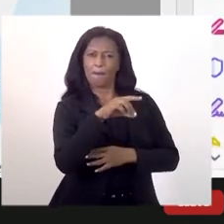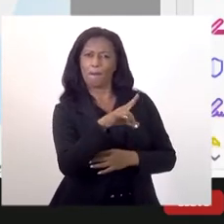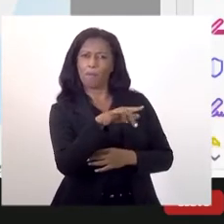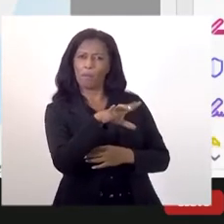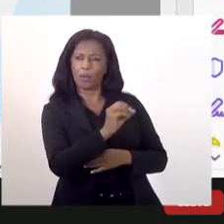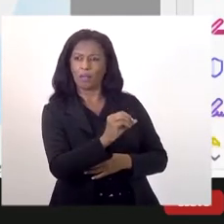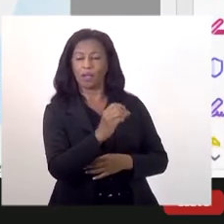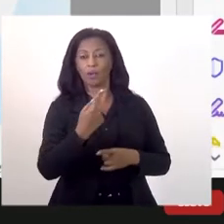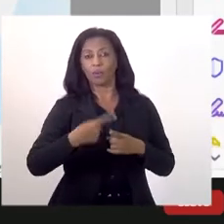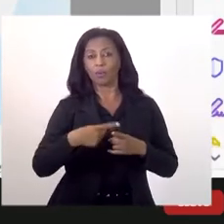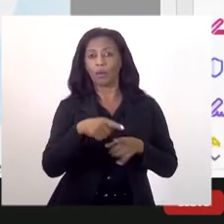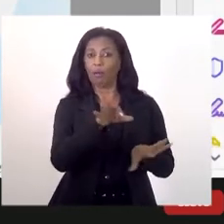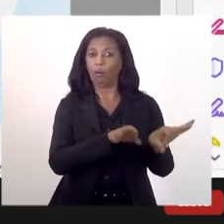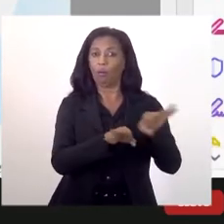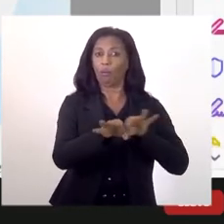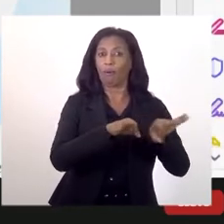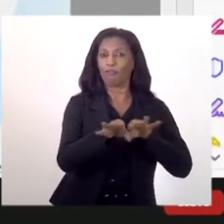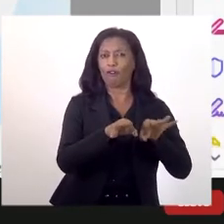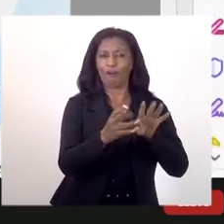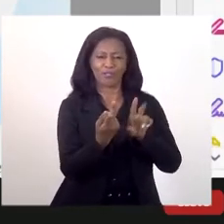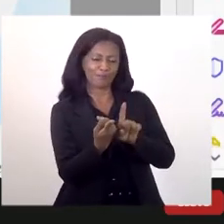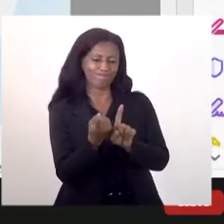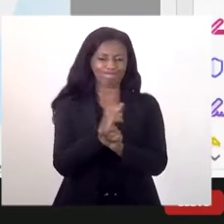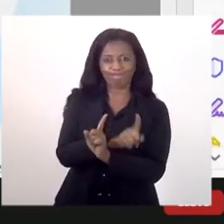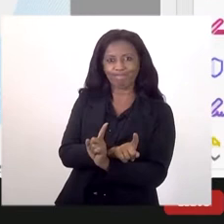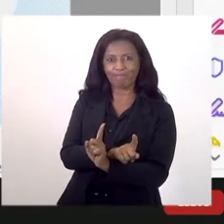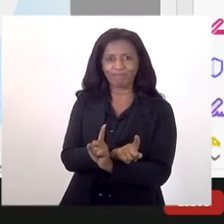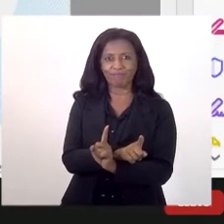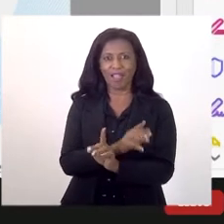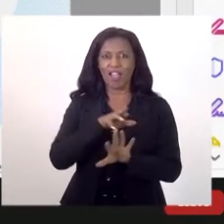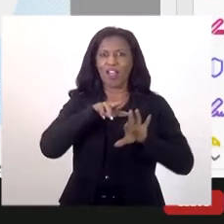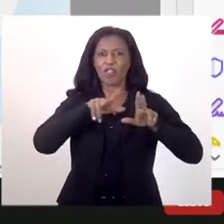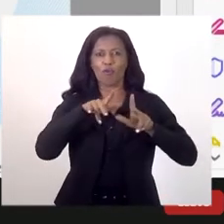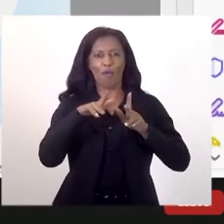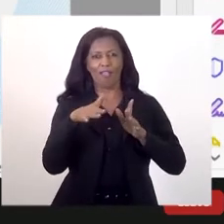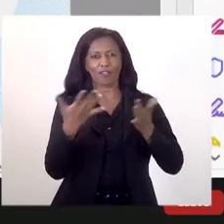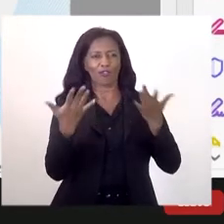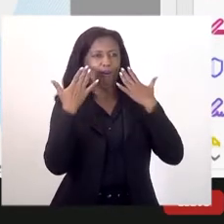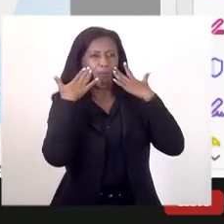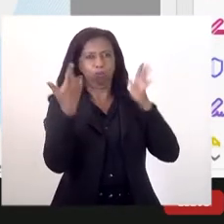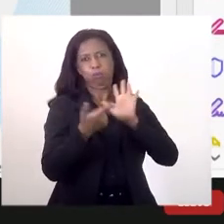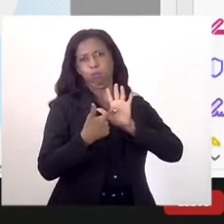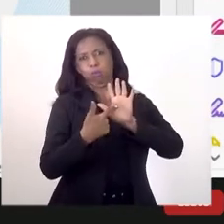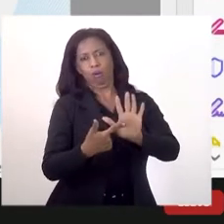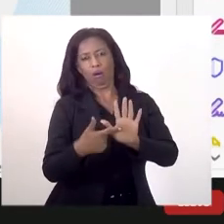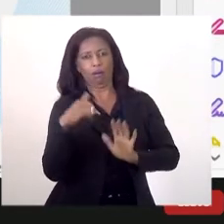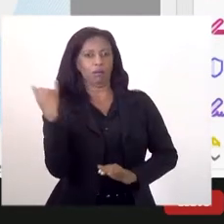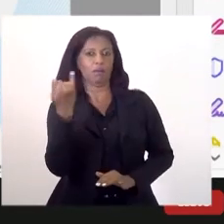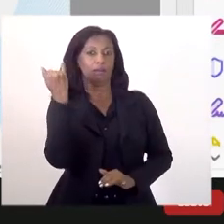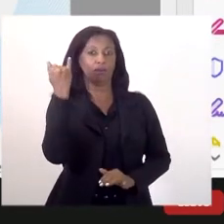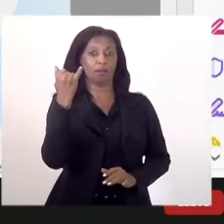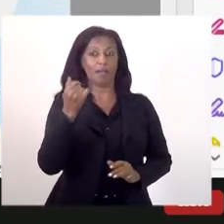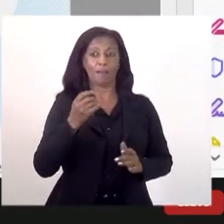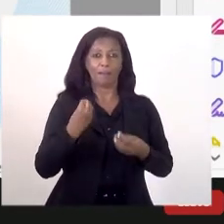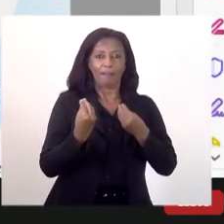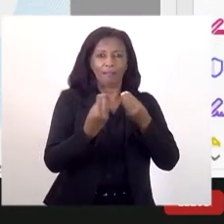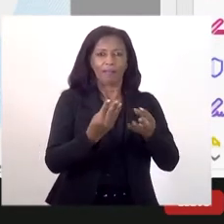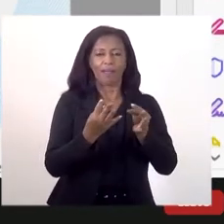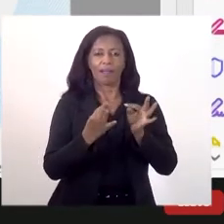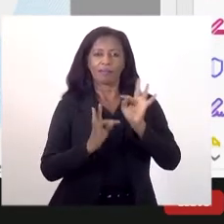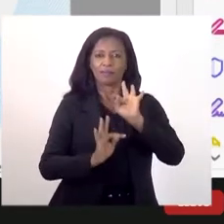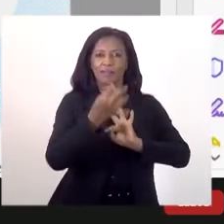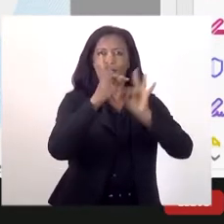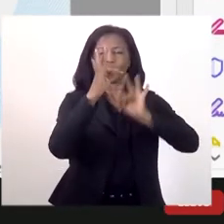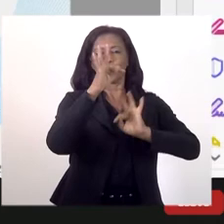Moderna porque é uma forma de dar virada. Não é fazer mídia social apenas, que é importante, mas também gerar tecnologia para uma indústria